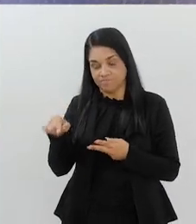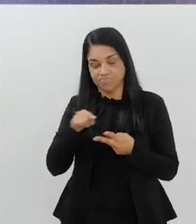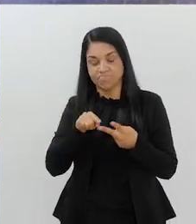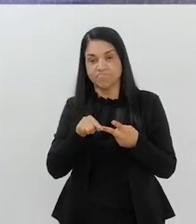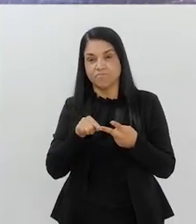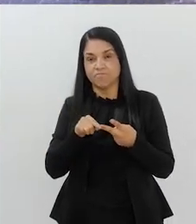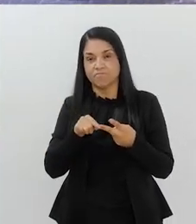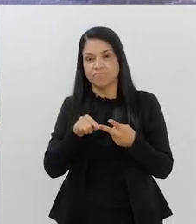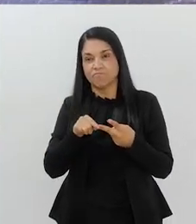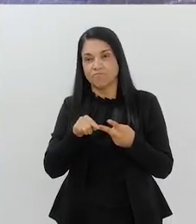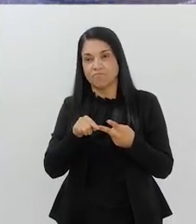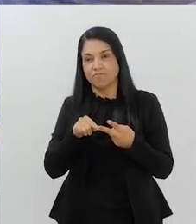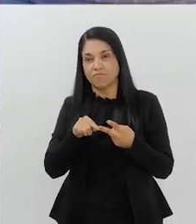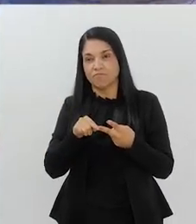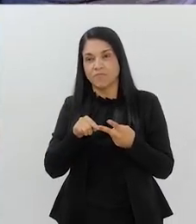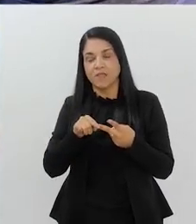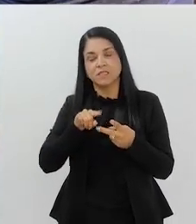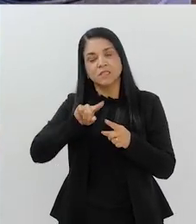substituiu.